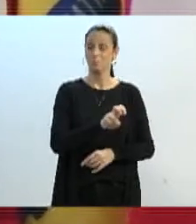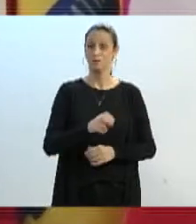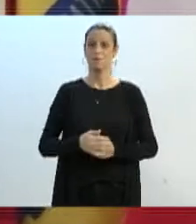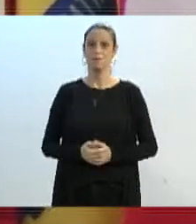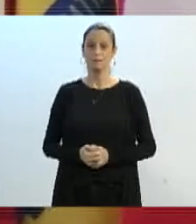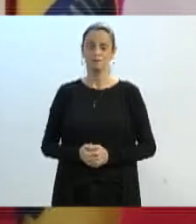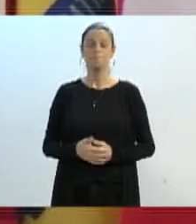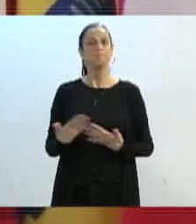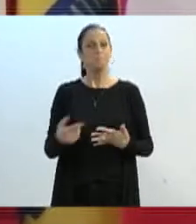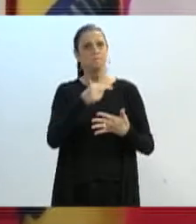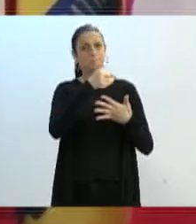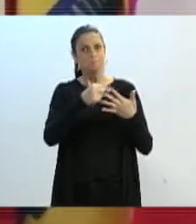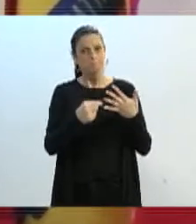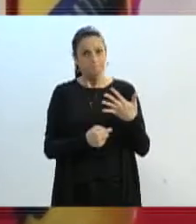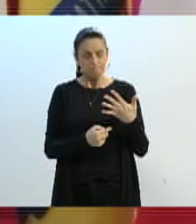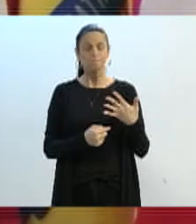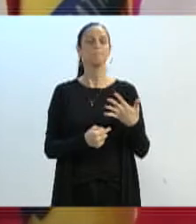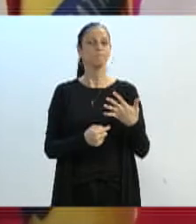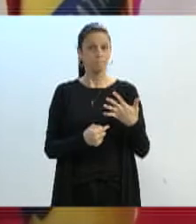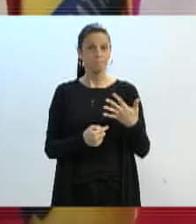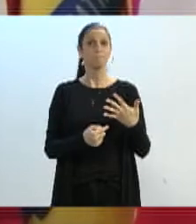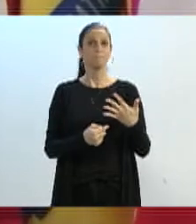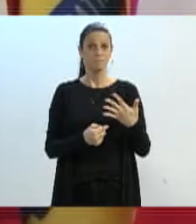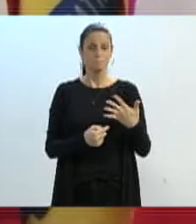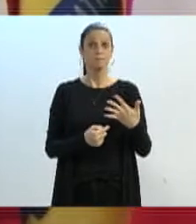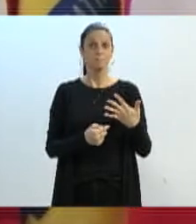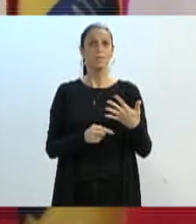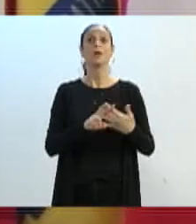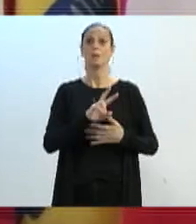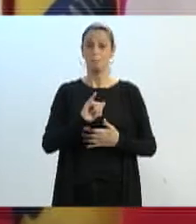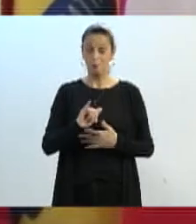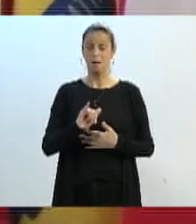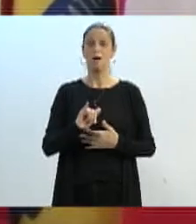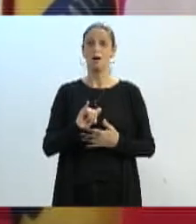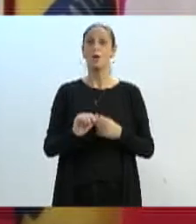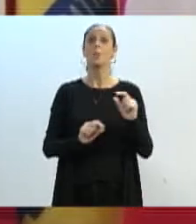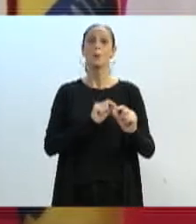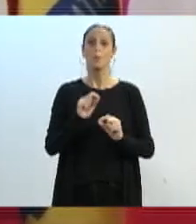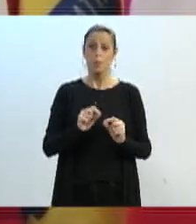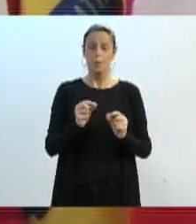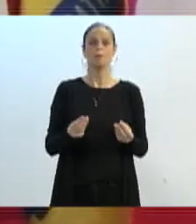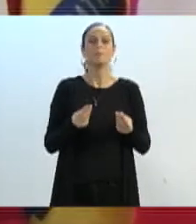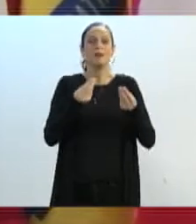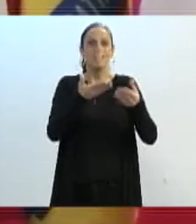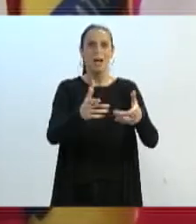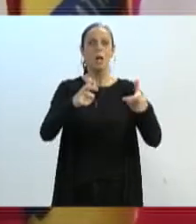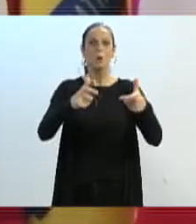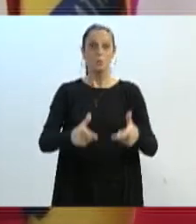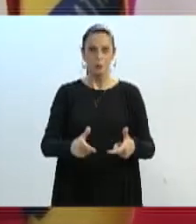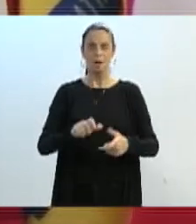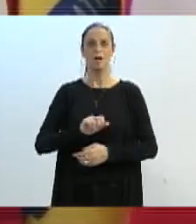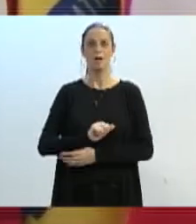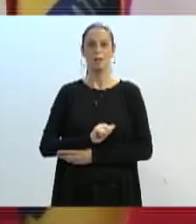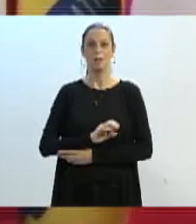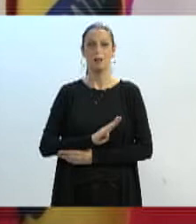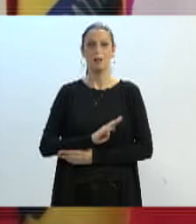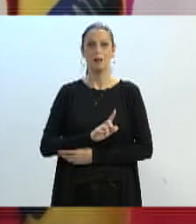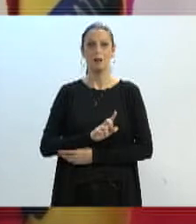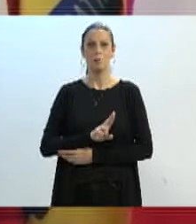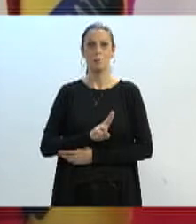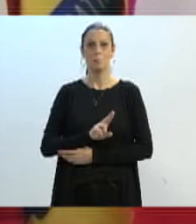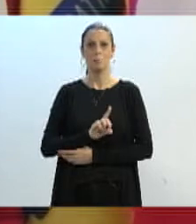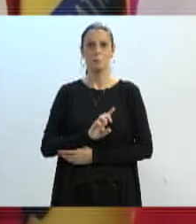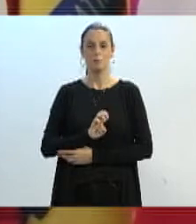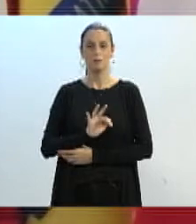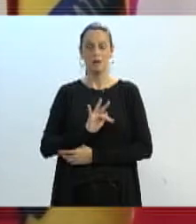Esses itens foram e serão destinados a ABLUDEF, a Casa Abrigo Elisa, a Associação